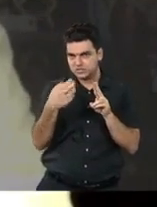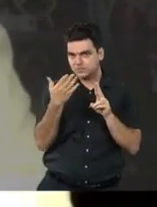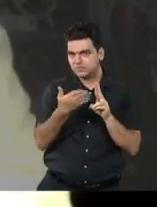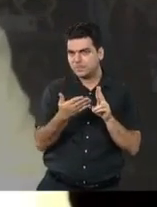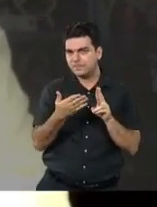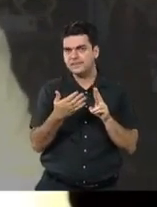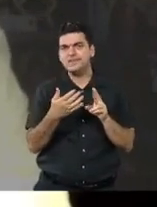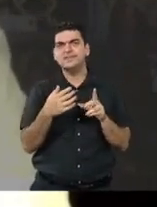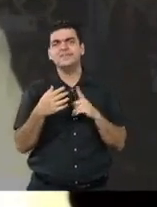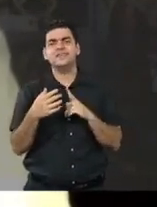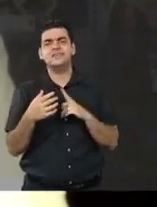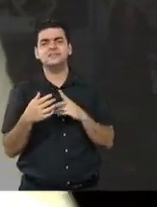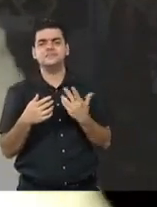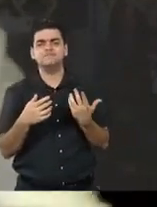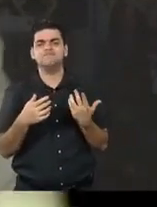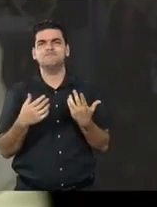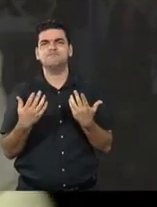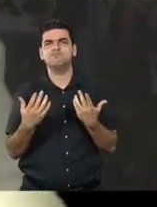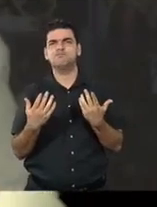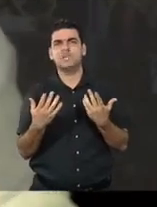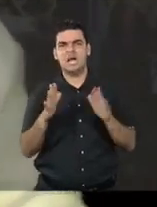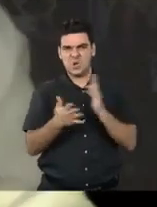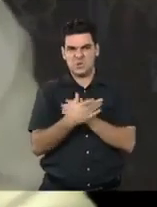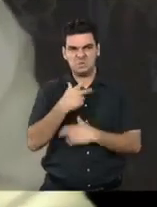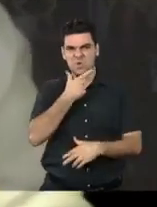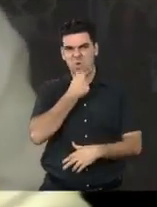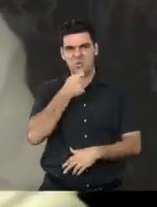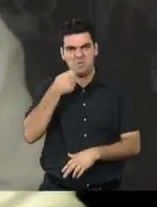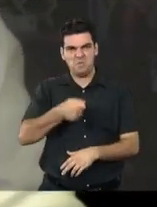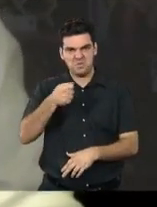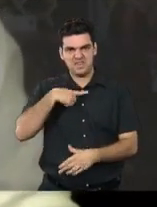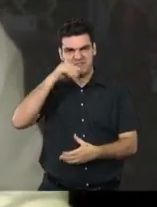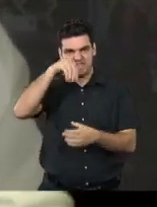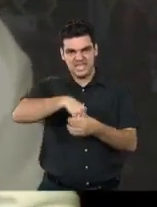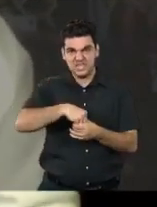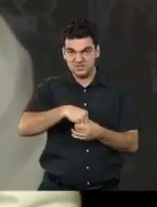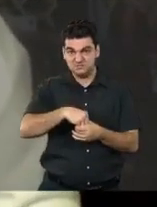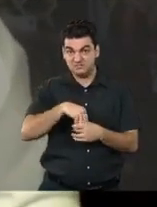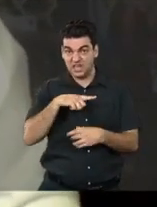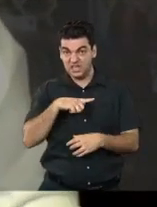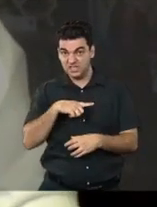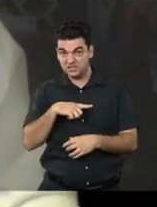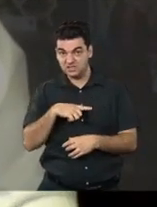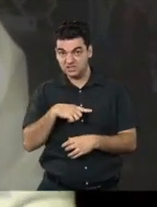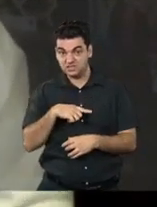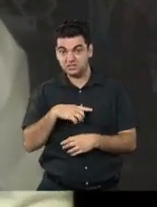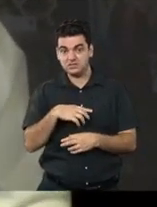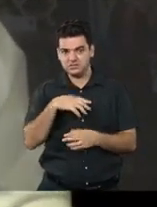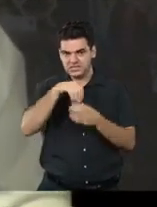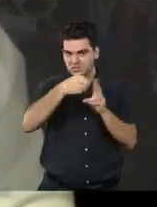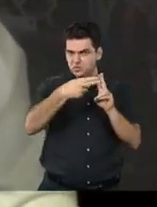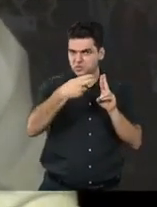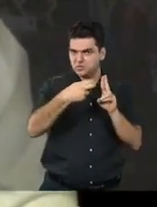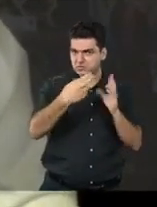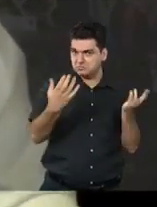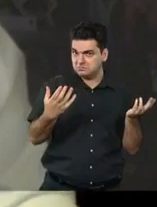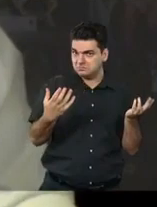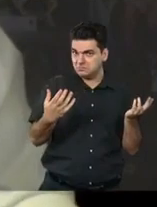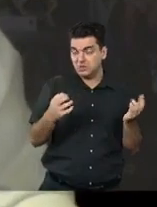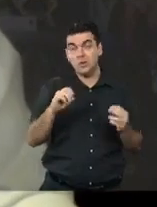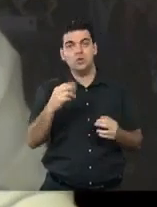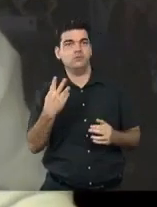Joênia, também existe algum tipo de machismo dentro das comunidades que precisam ser ultrapassados para uma mulher